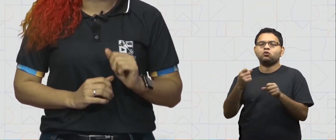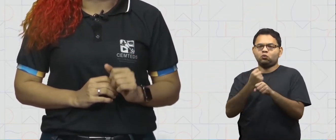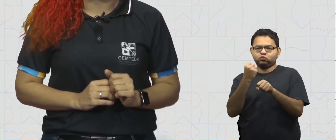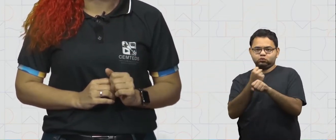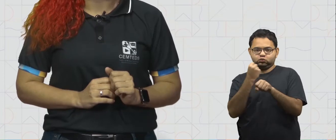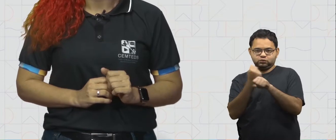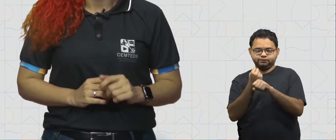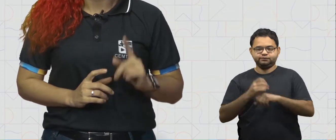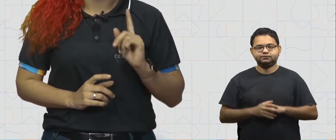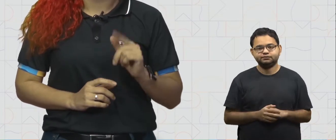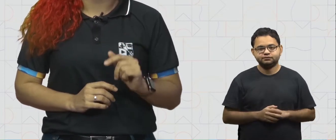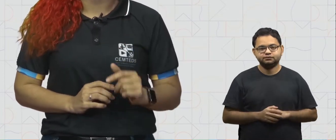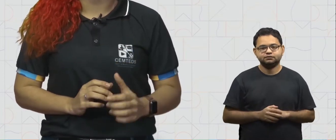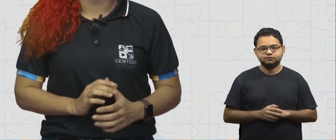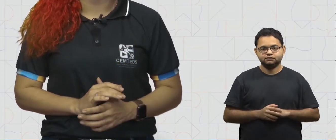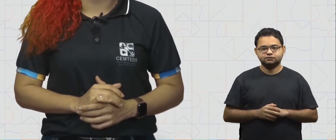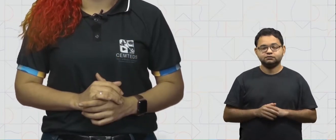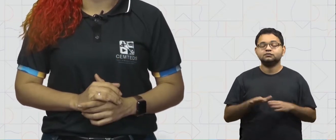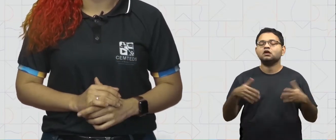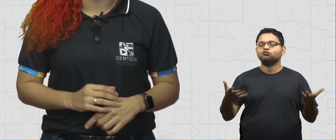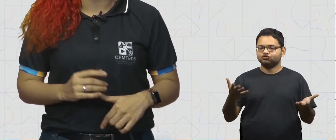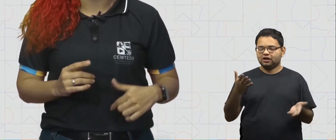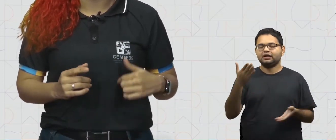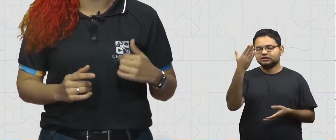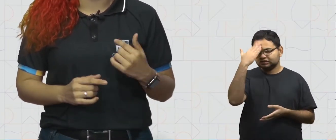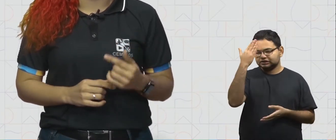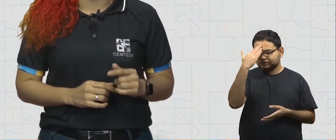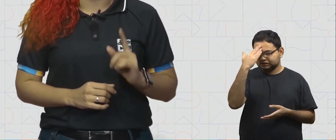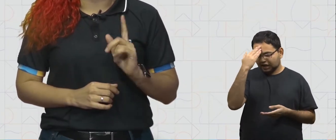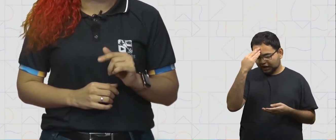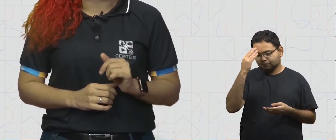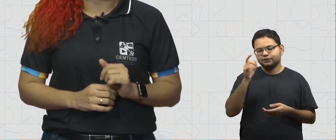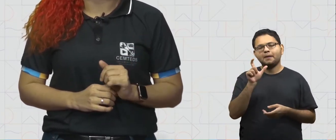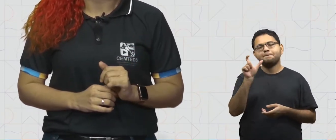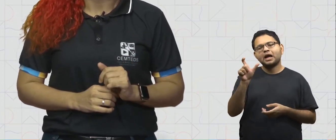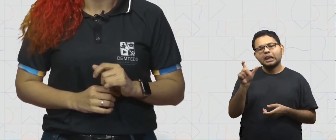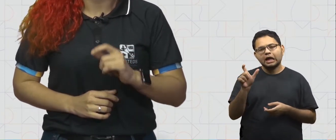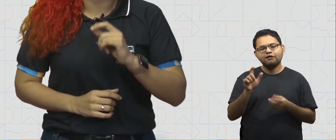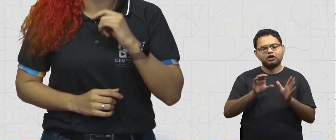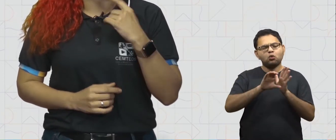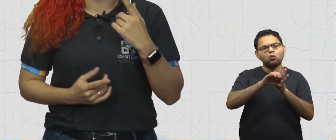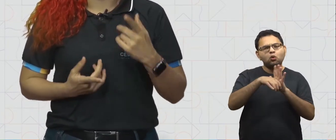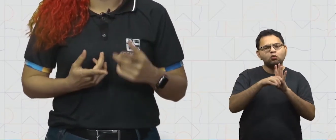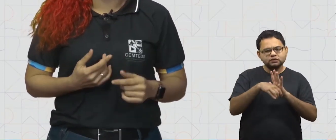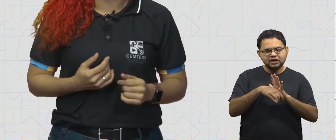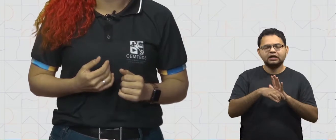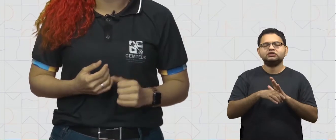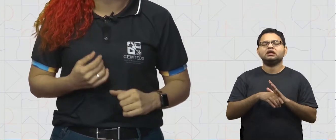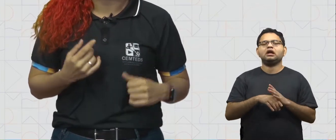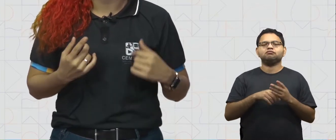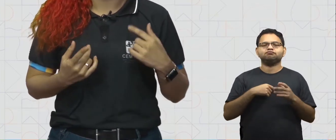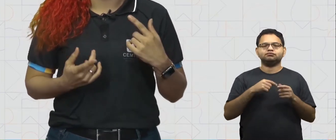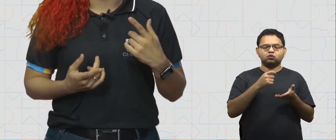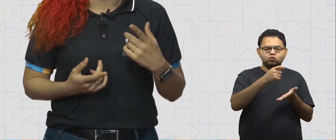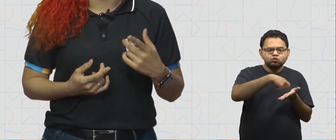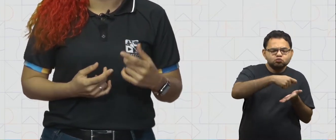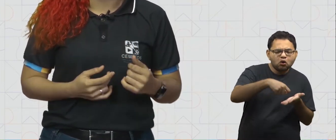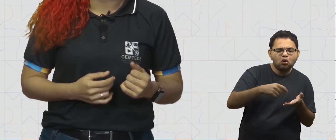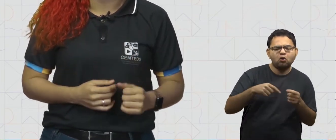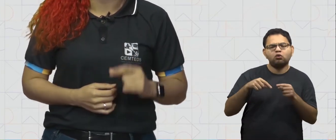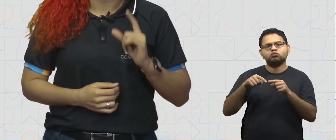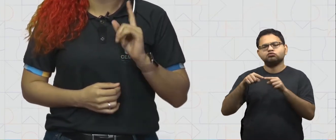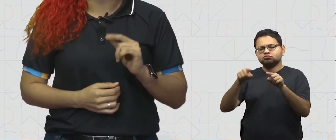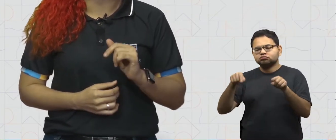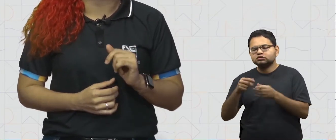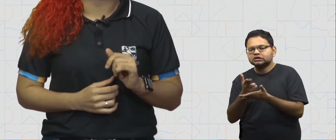construção. Agora que já sabemos esses conceitos básicos, o que é um esboço, o que é um